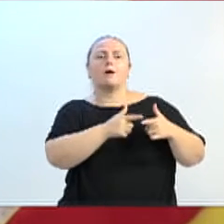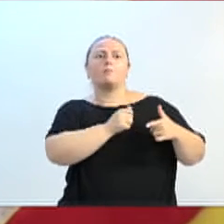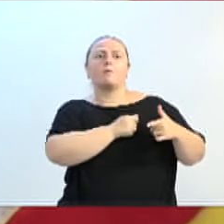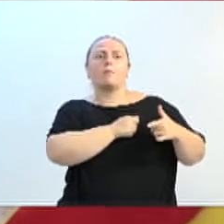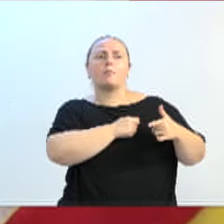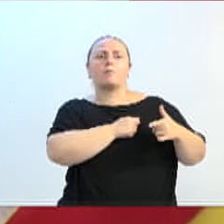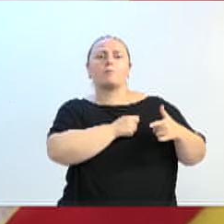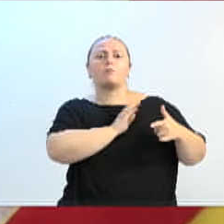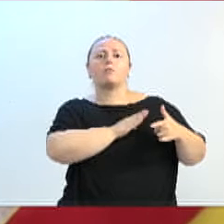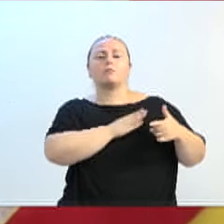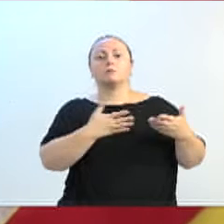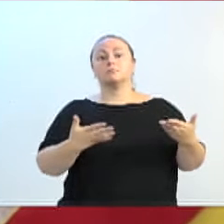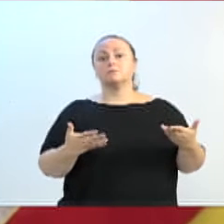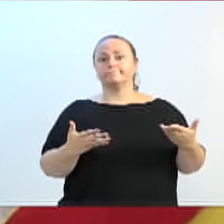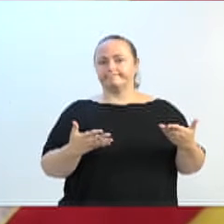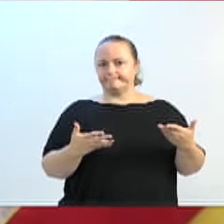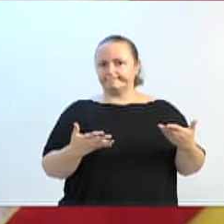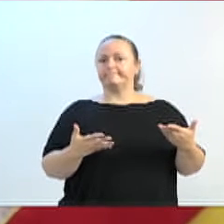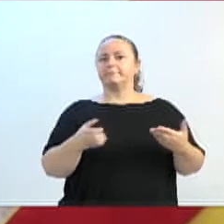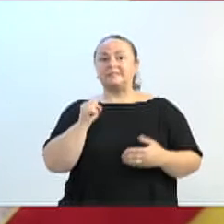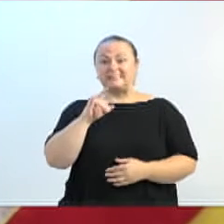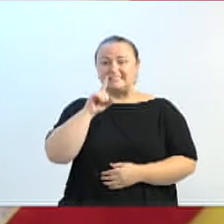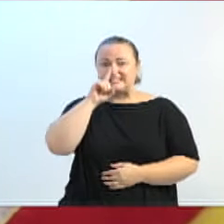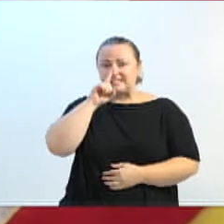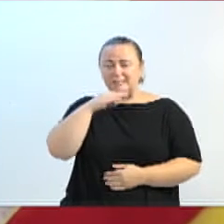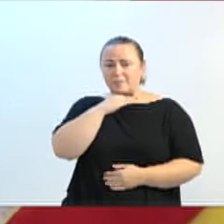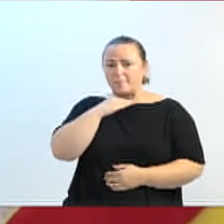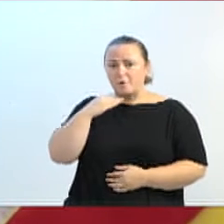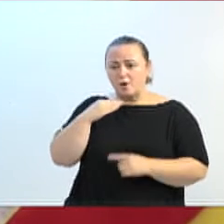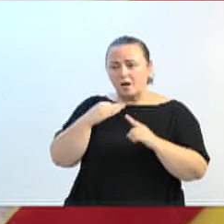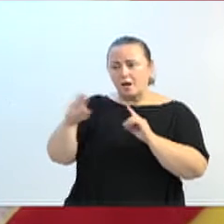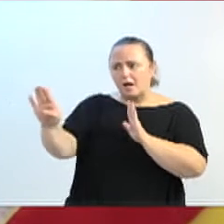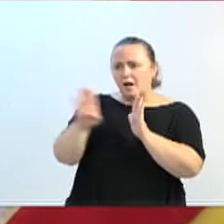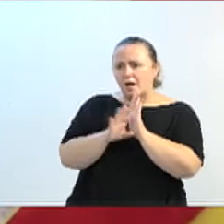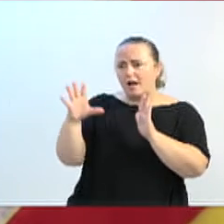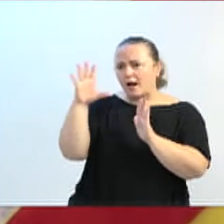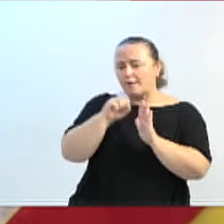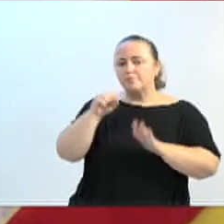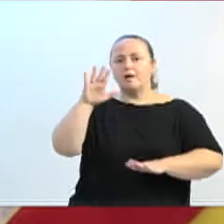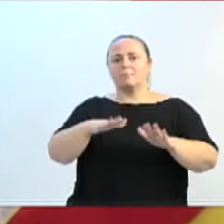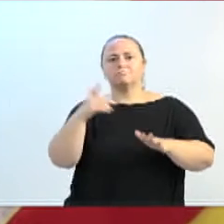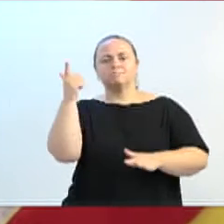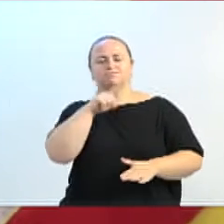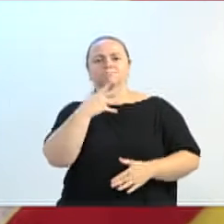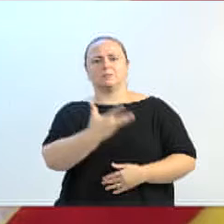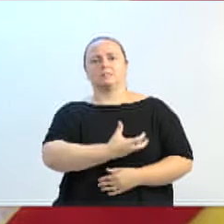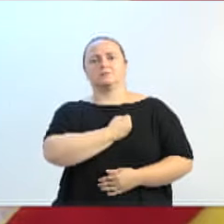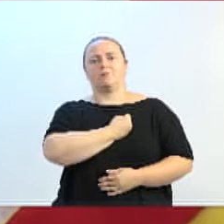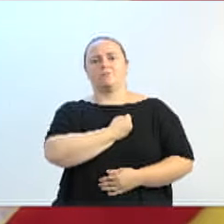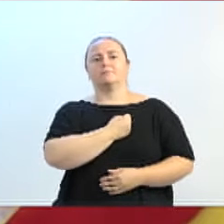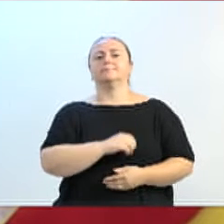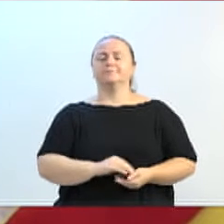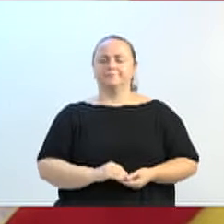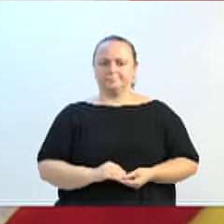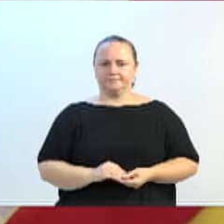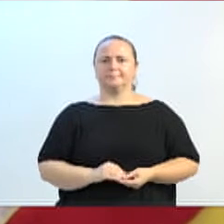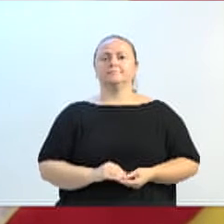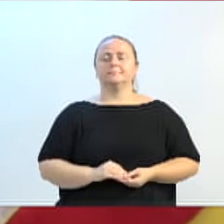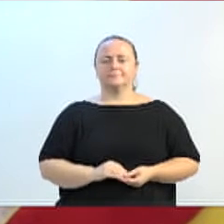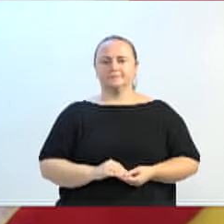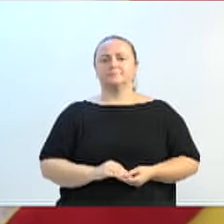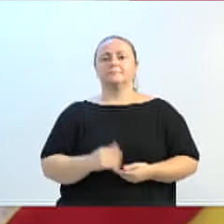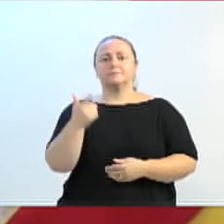qualquer uma outra situação de risco de morte. Nós precisamos, desse tempo resposta, do SAMU, e poder